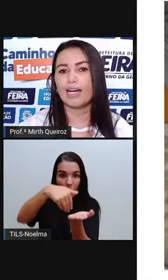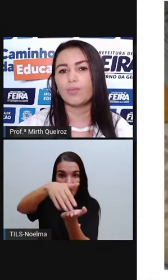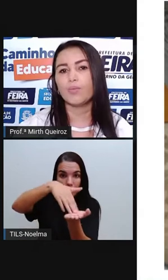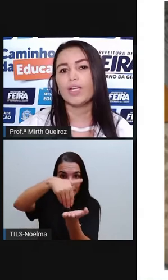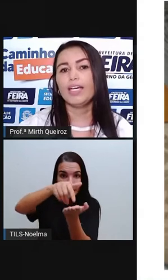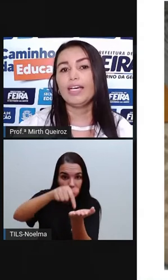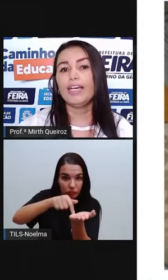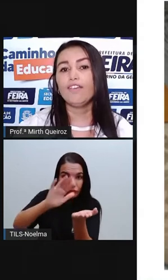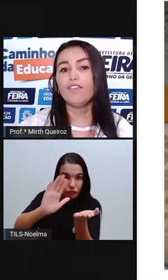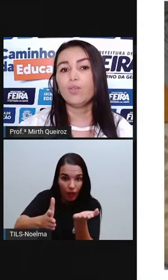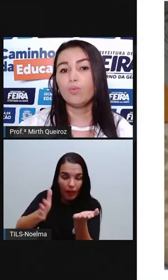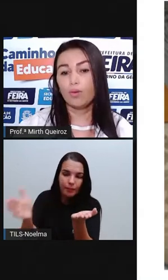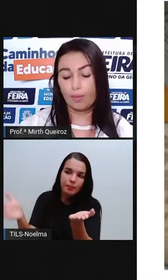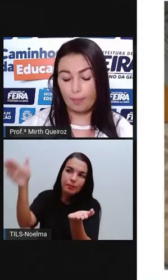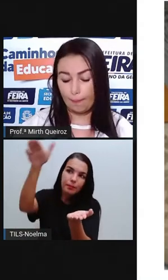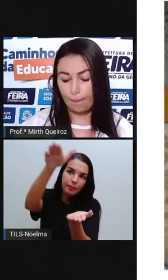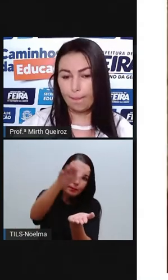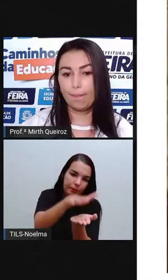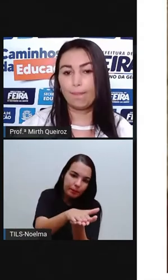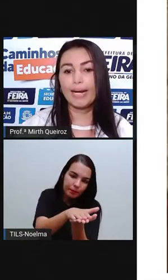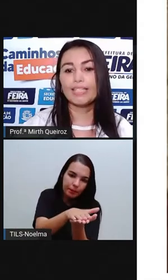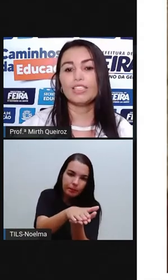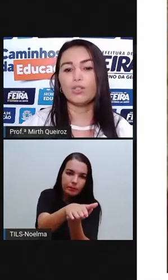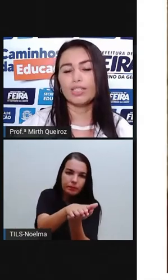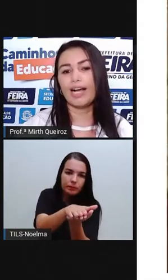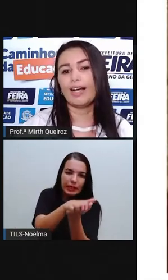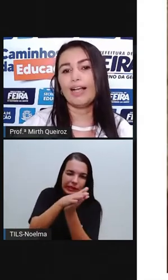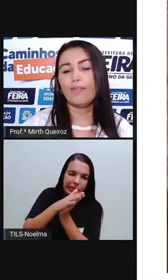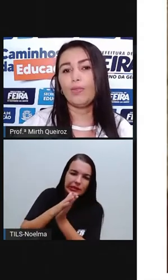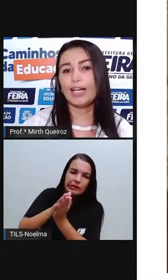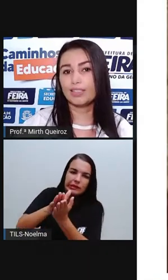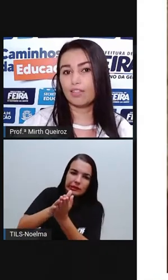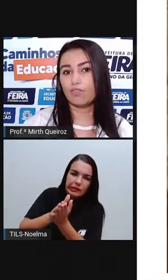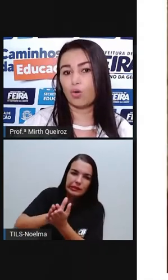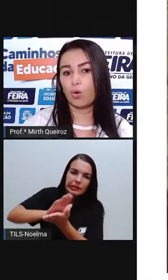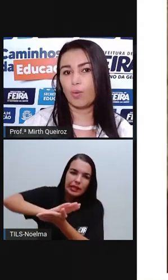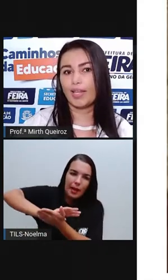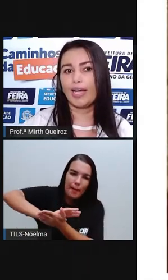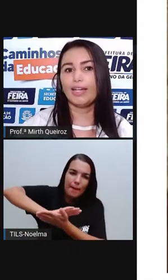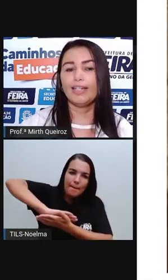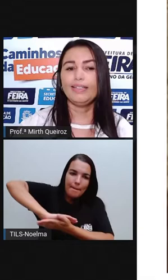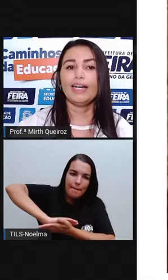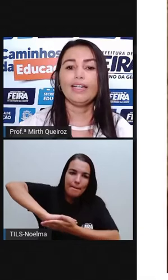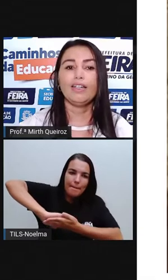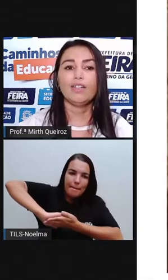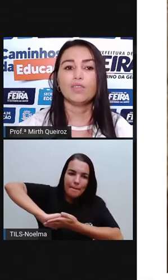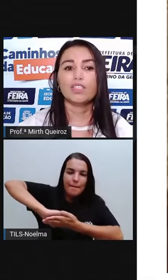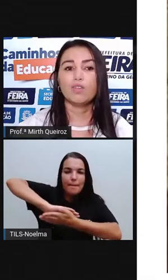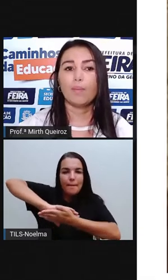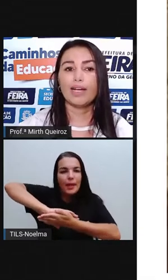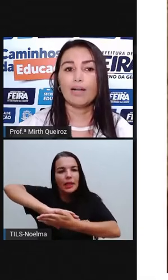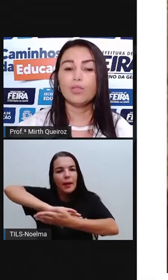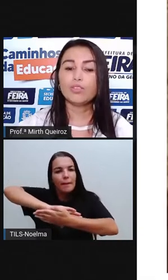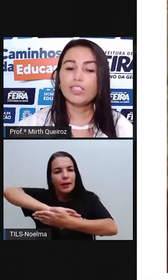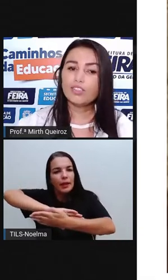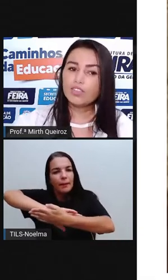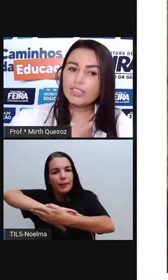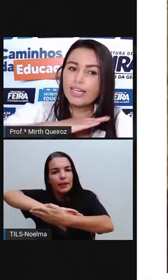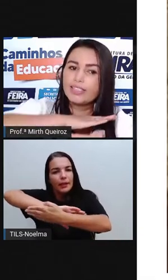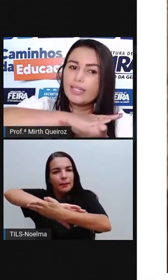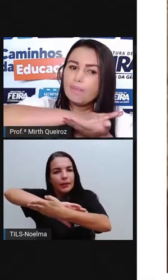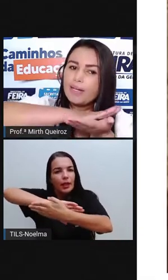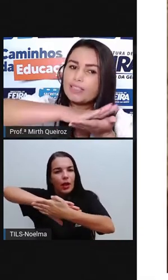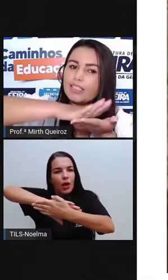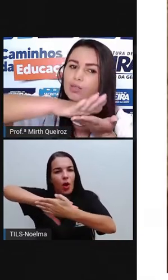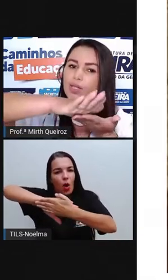pintaram. E vão pressionar dessa forma, né? E aí vocês vão pegar a mãozinha de